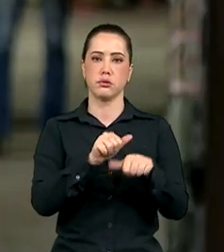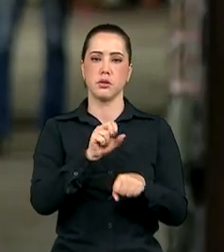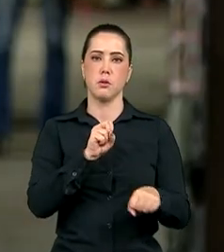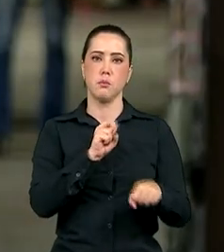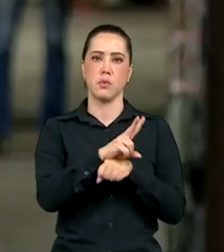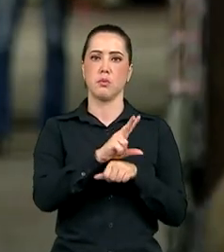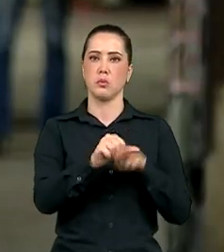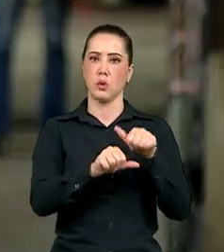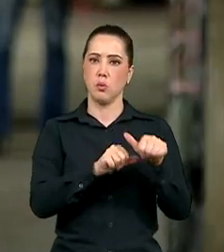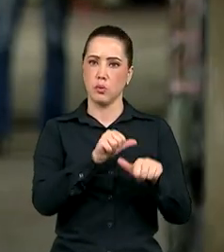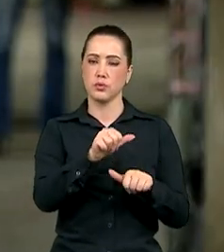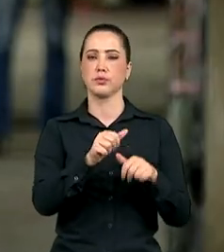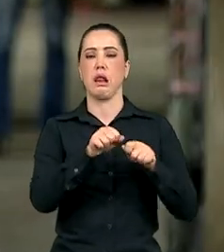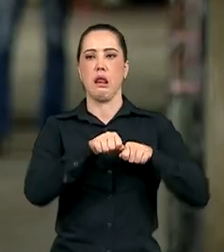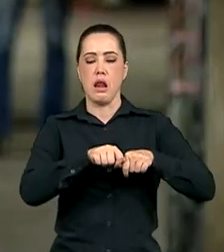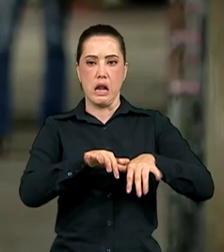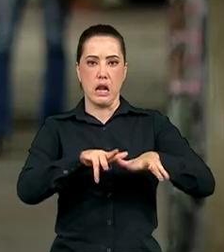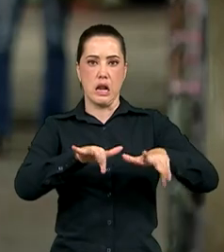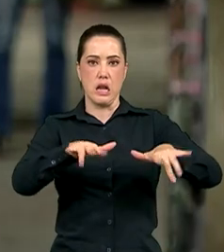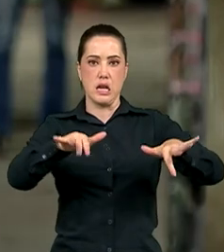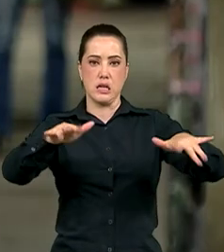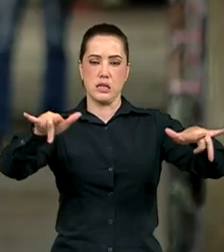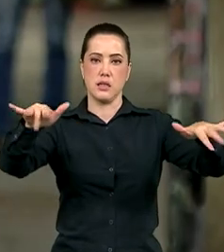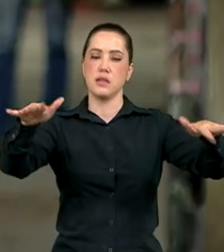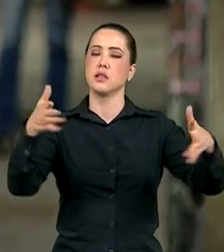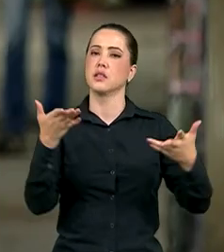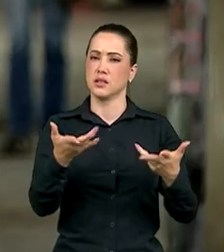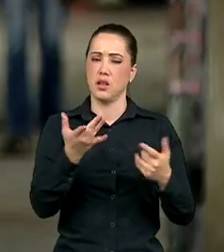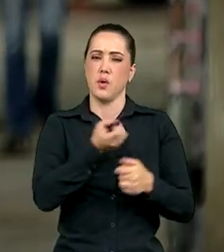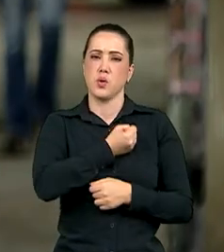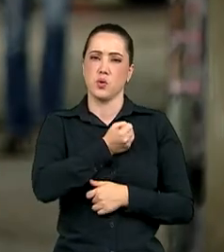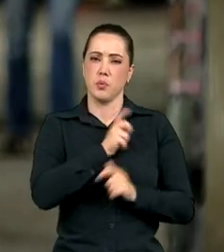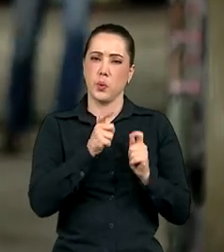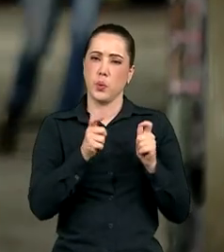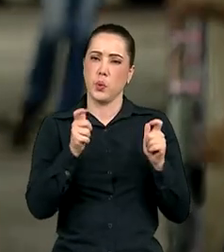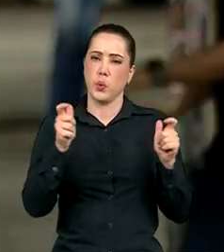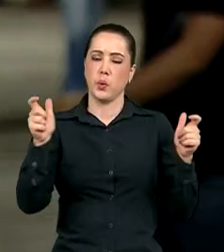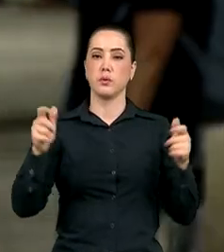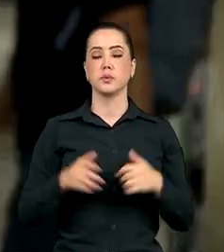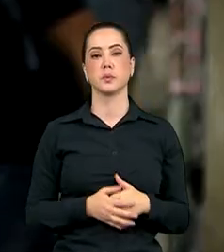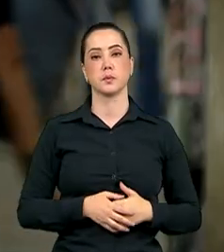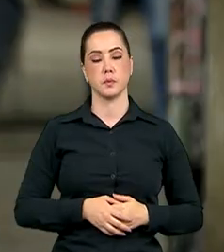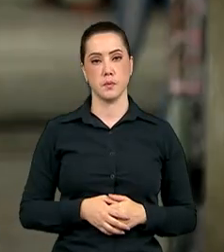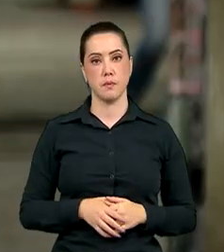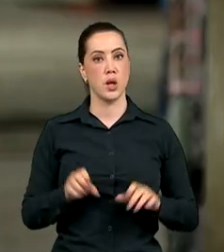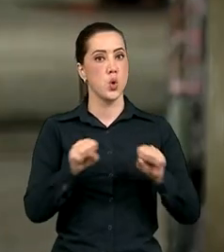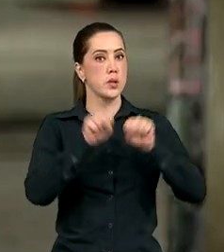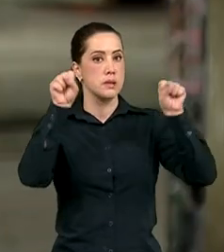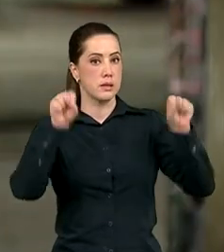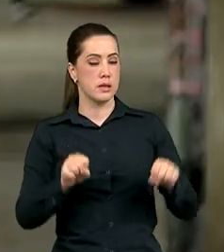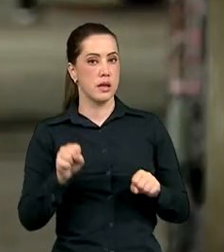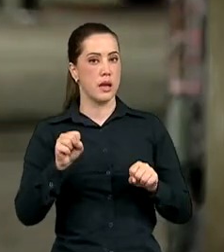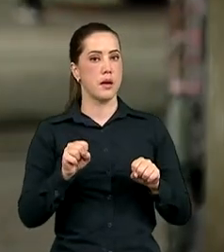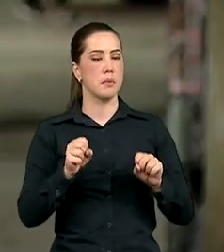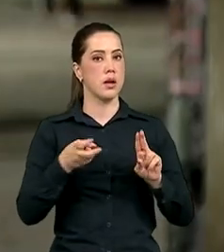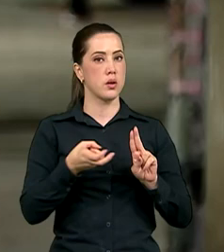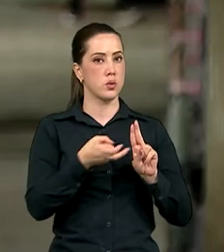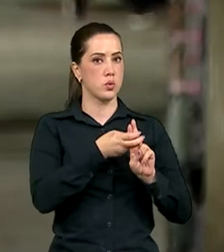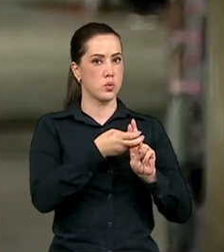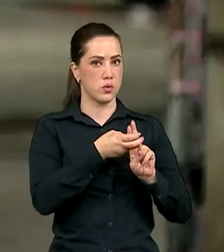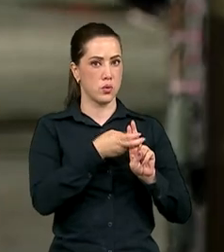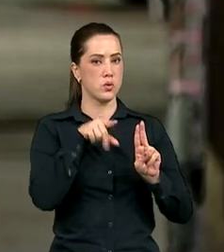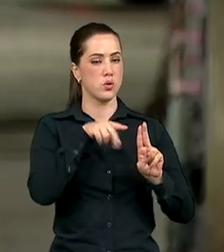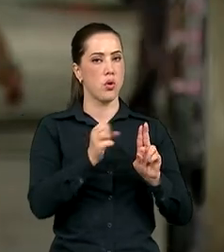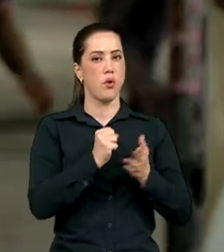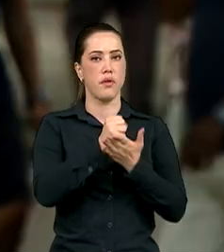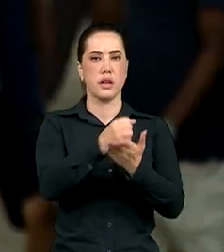ainda mais transmissíveis e, por isso, esse aumento no número de casos. O Sistema Único de Saúde oferece quatro